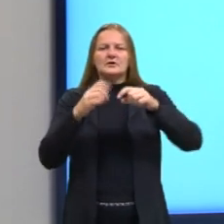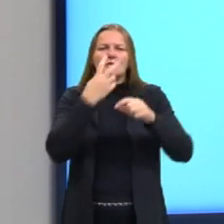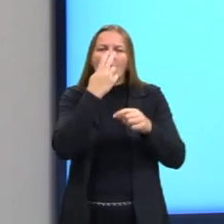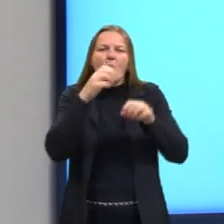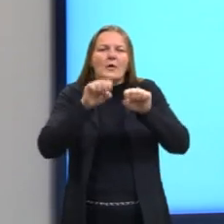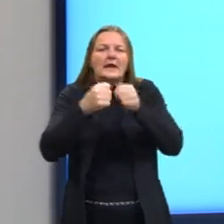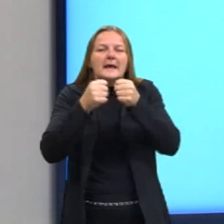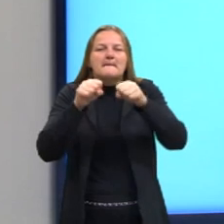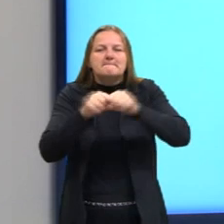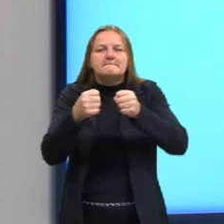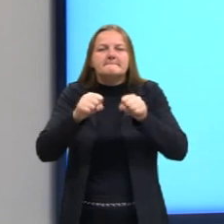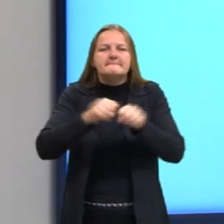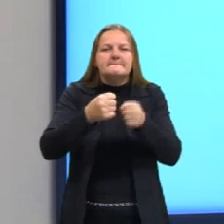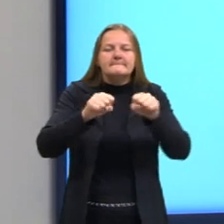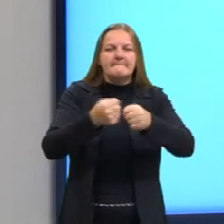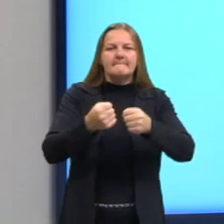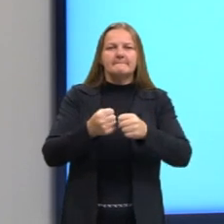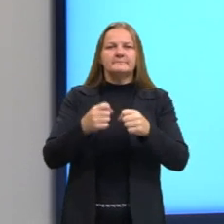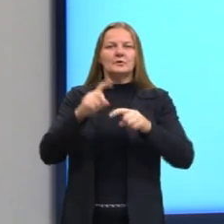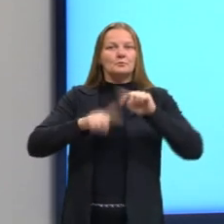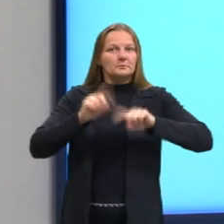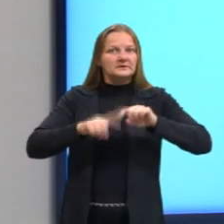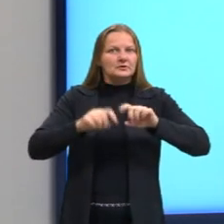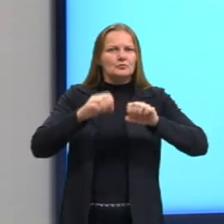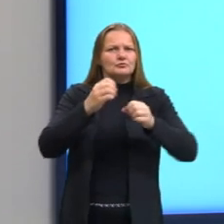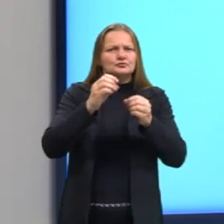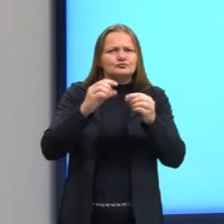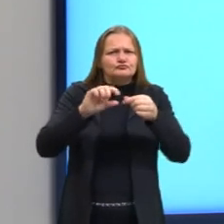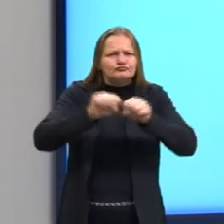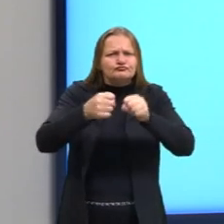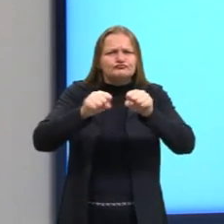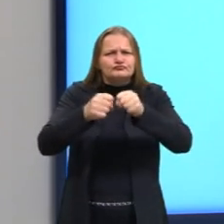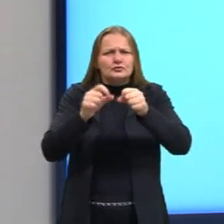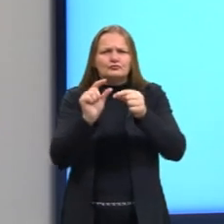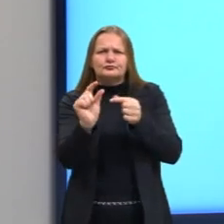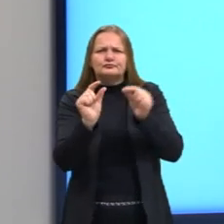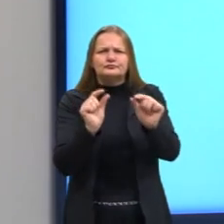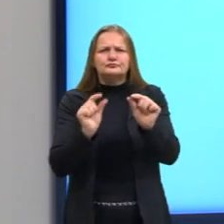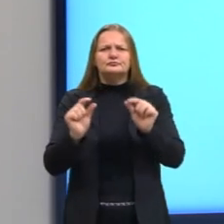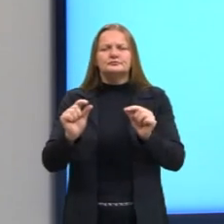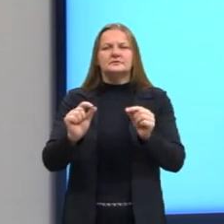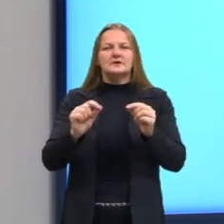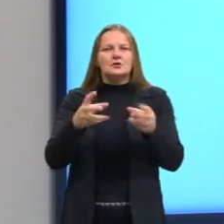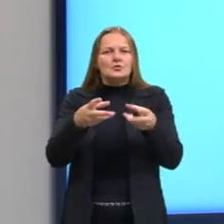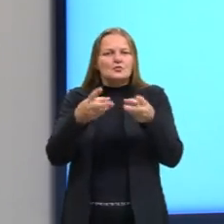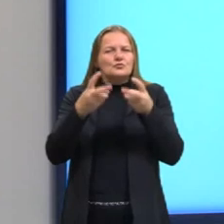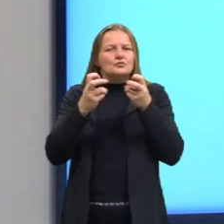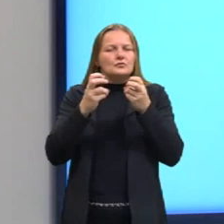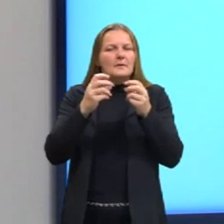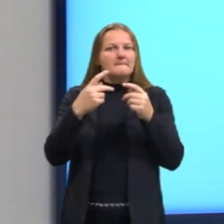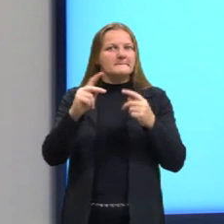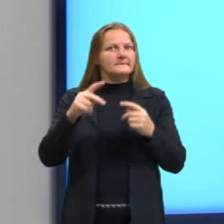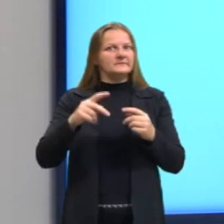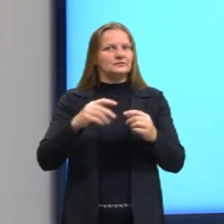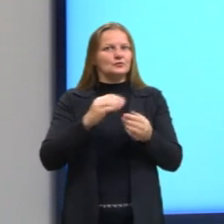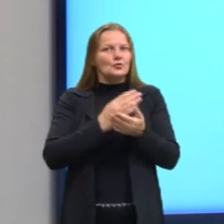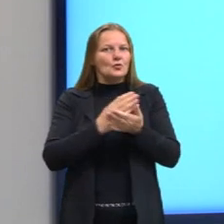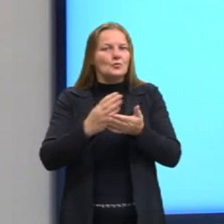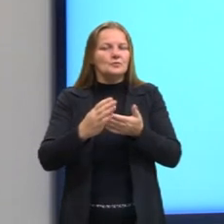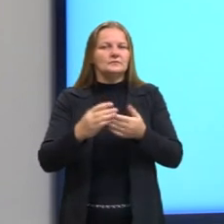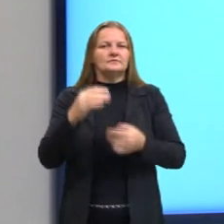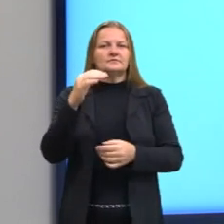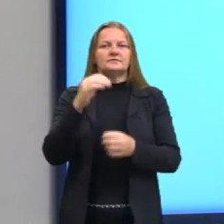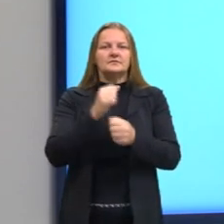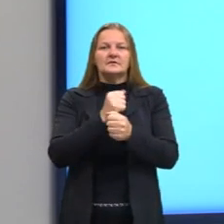Objeto que pode ser dividido em partes que possuem semelhança com o objeto inicial. A geometria fractal,